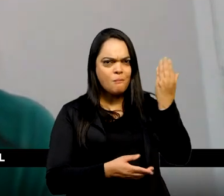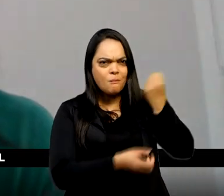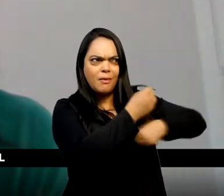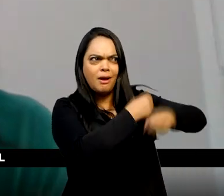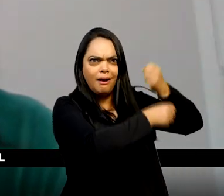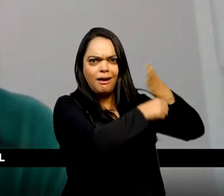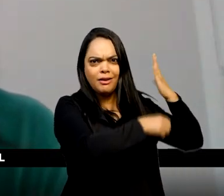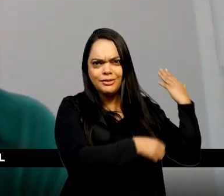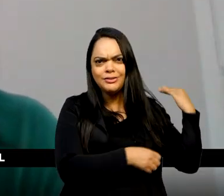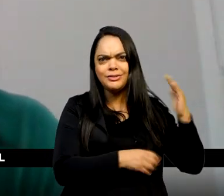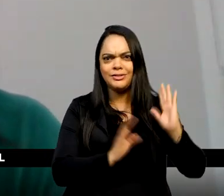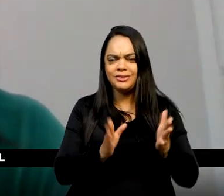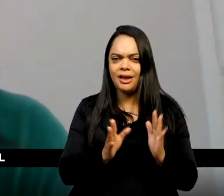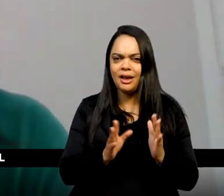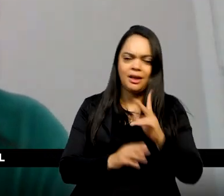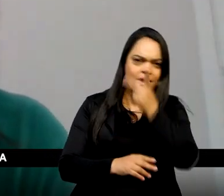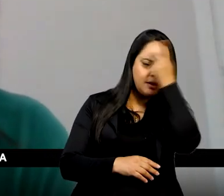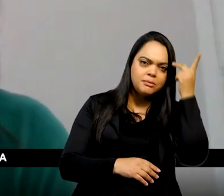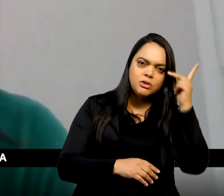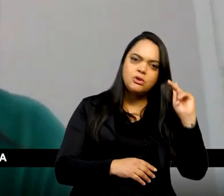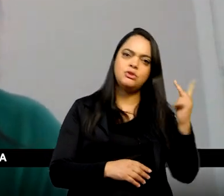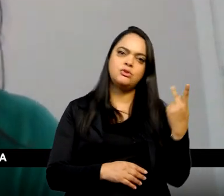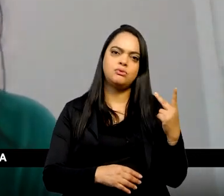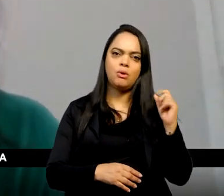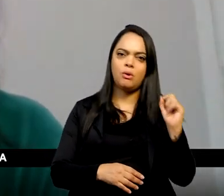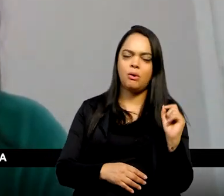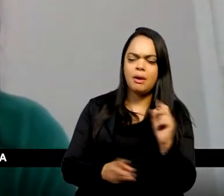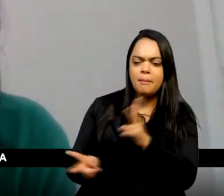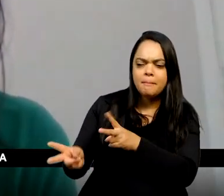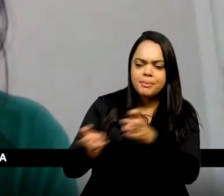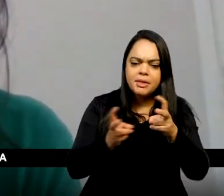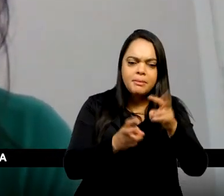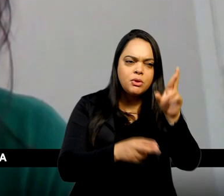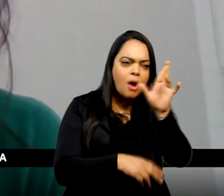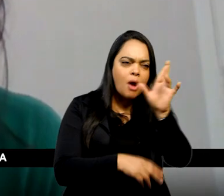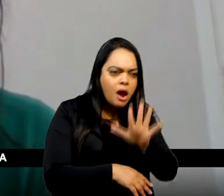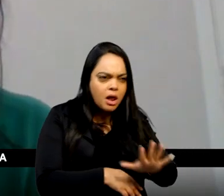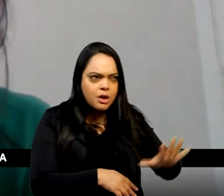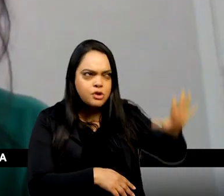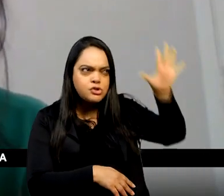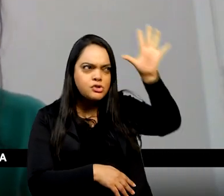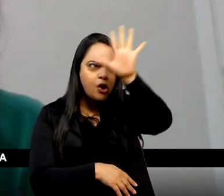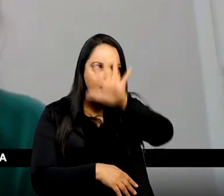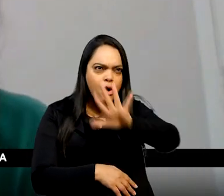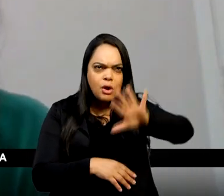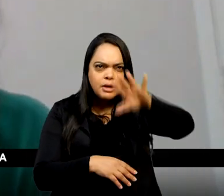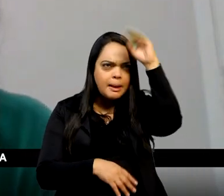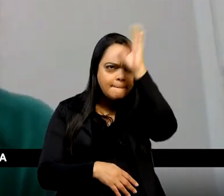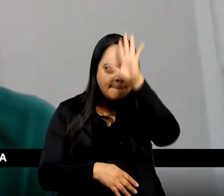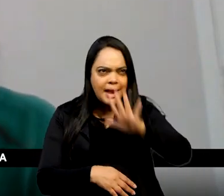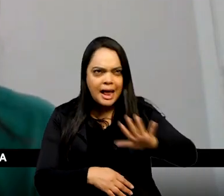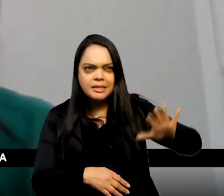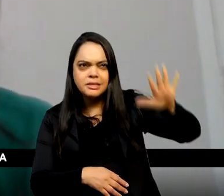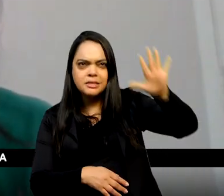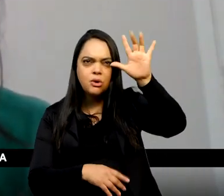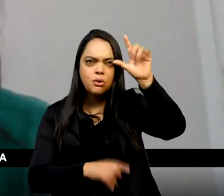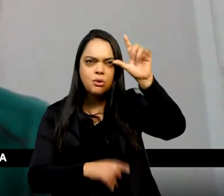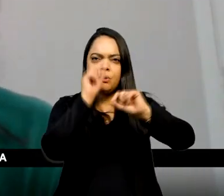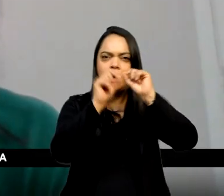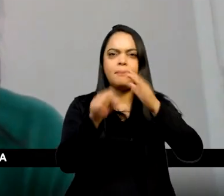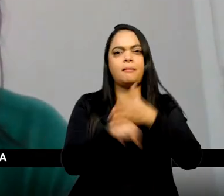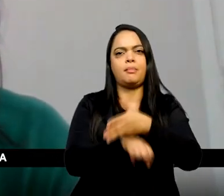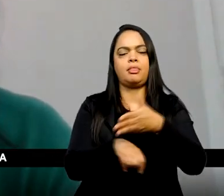historiadores têm olhado para o papel das outras regiões do país nesse processo de independência. No